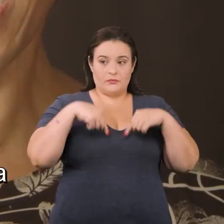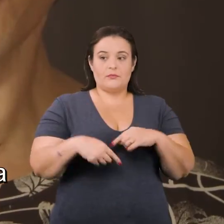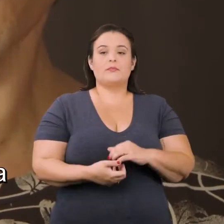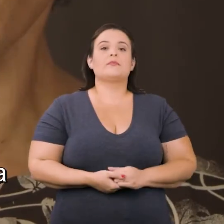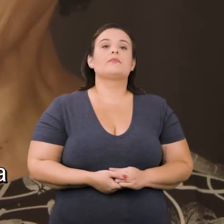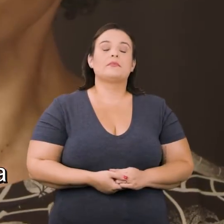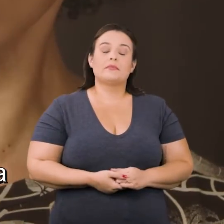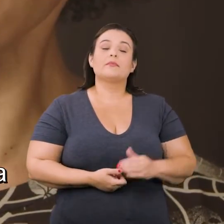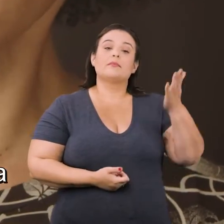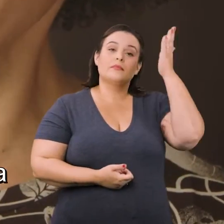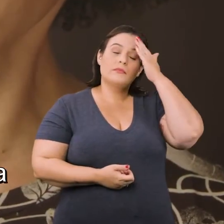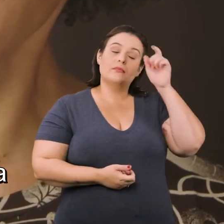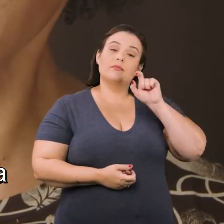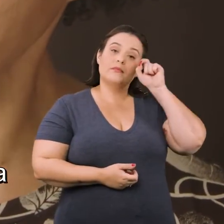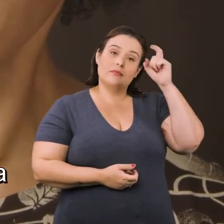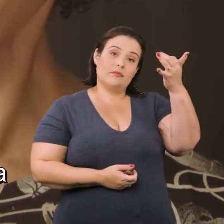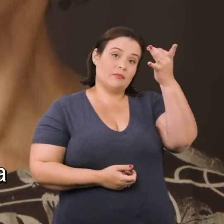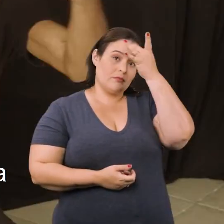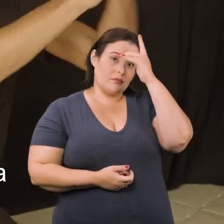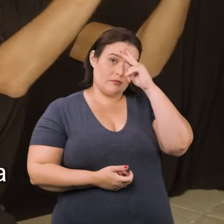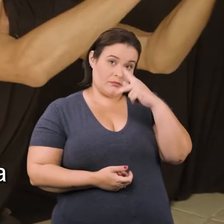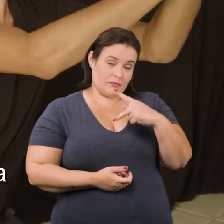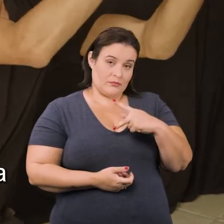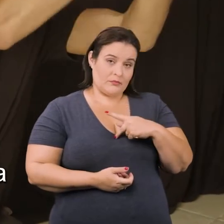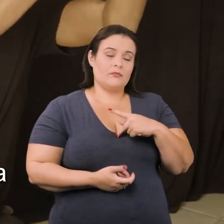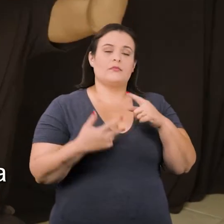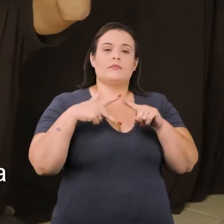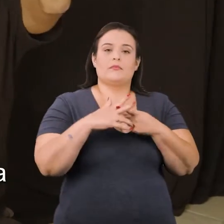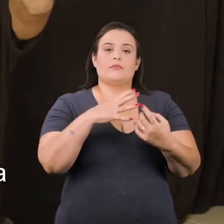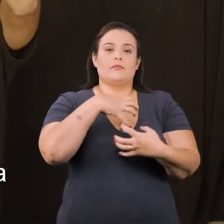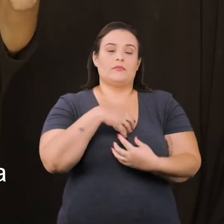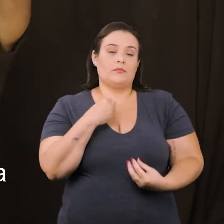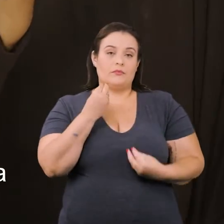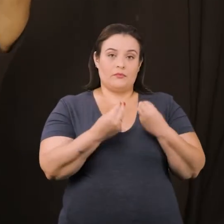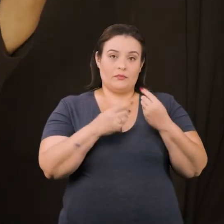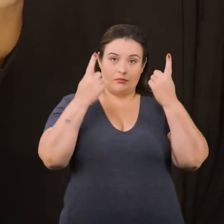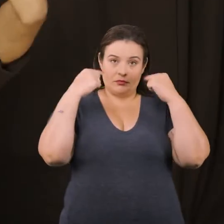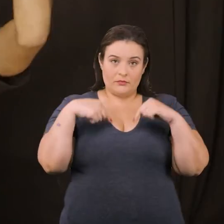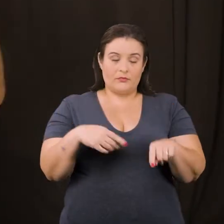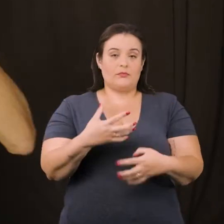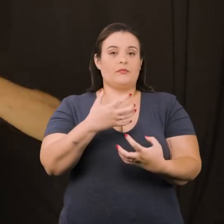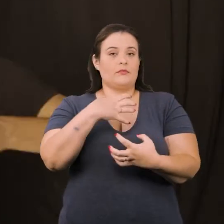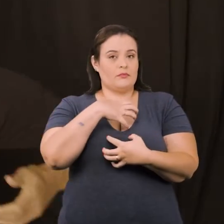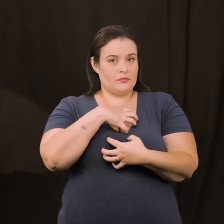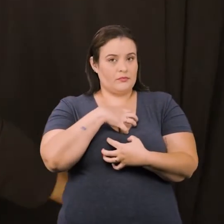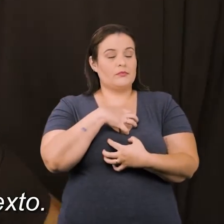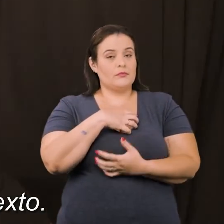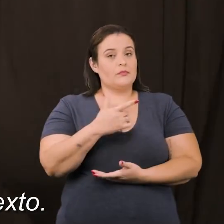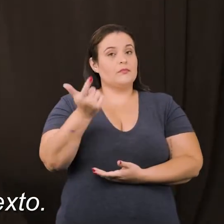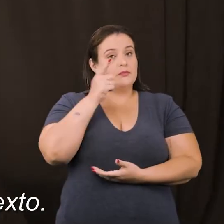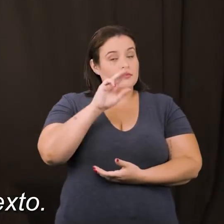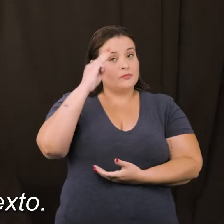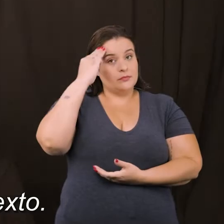De lidar com uma autoconsciência dos mecanismos corporais com relação a inibições,